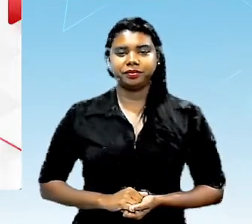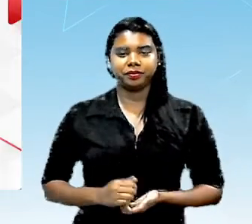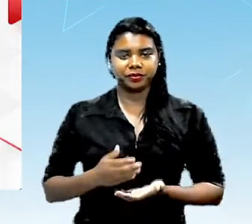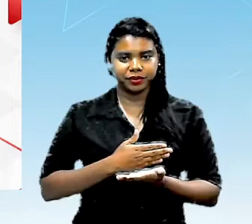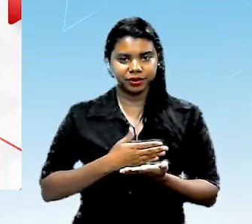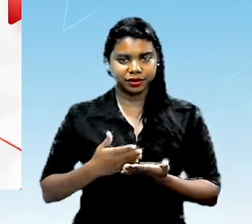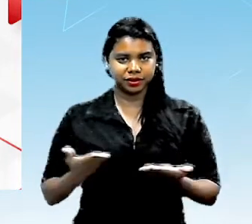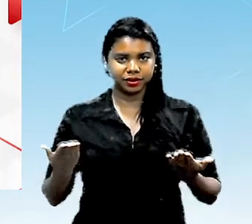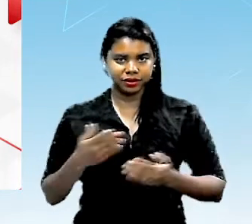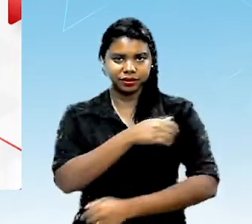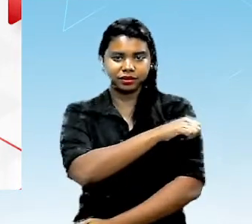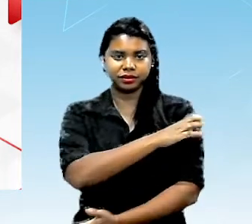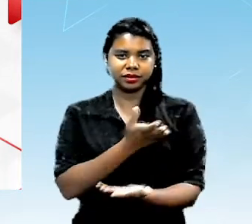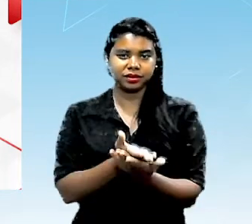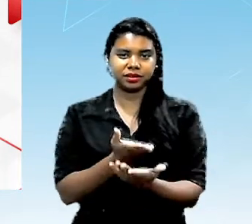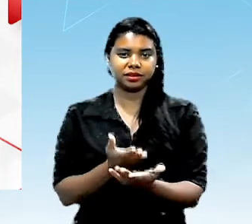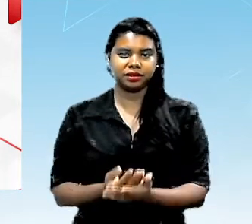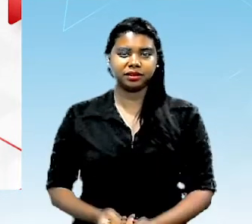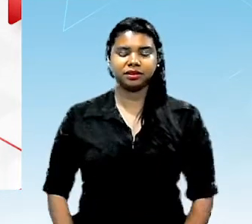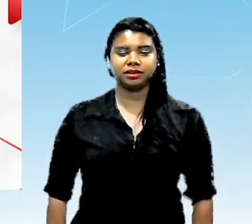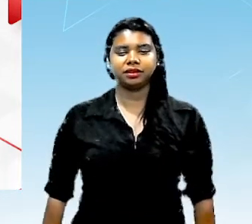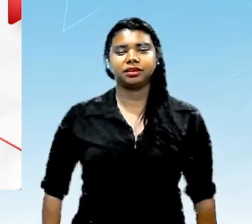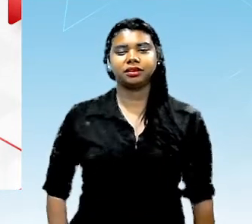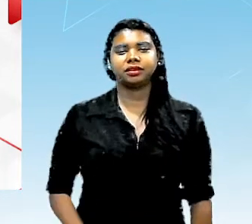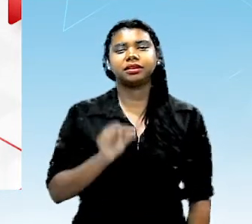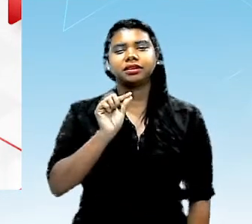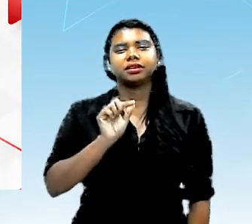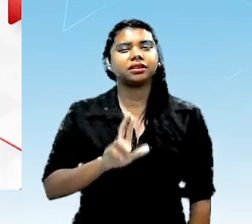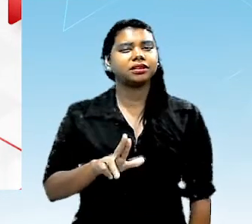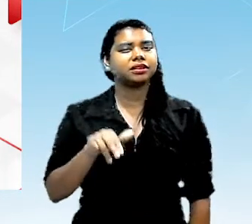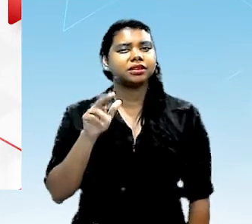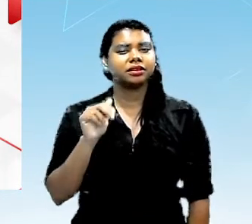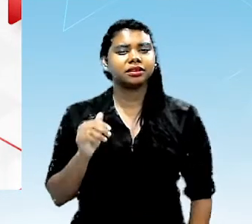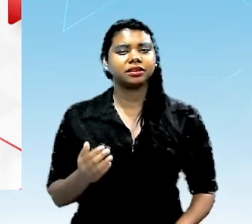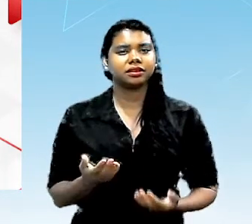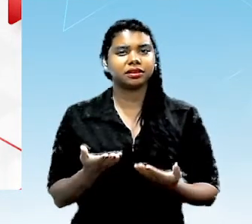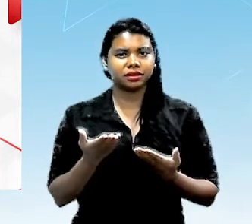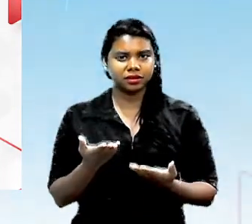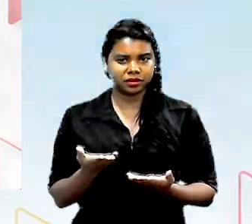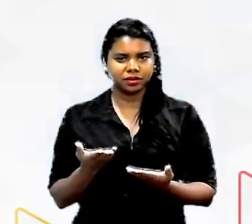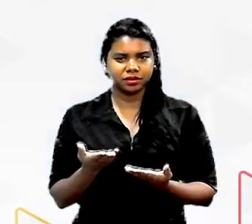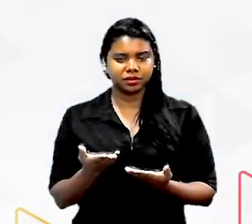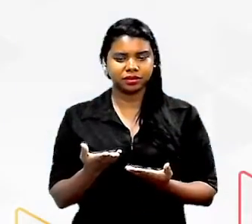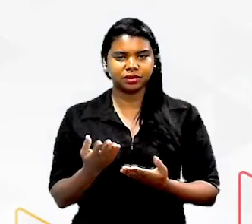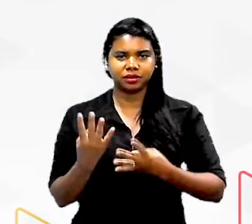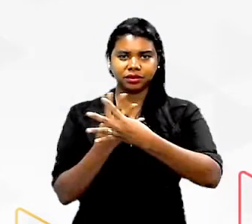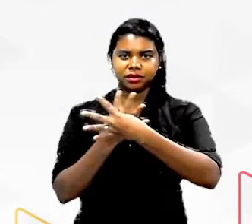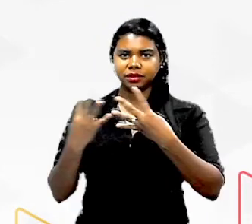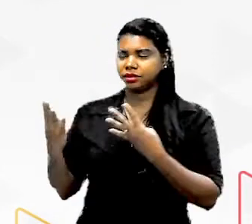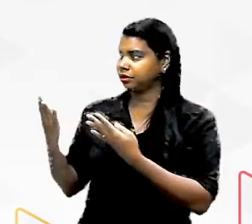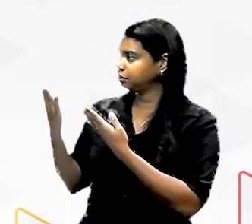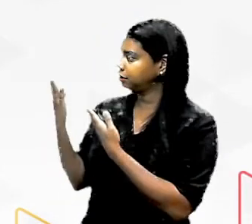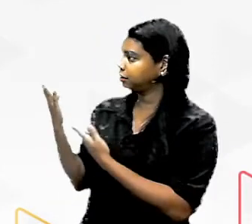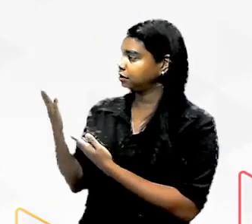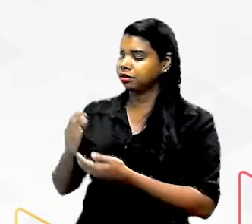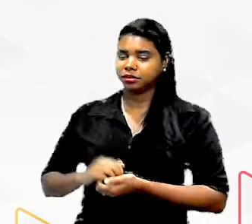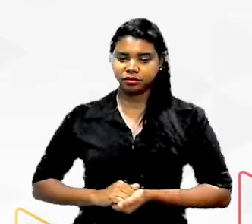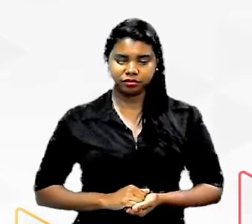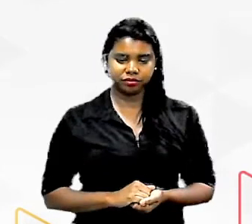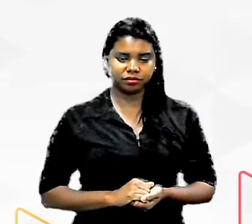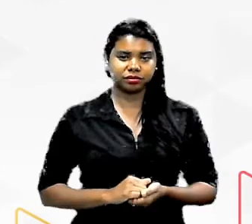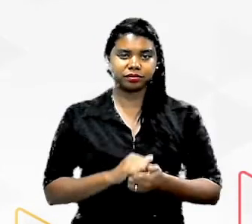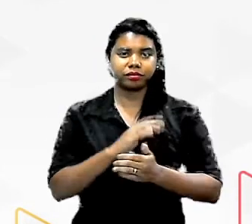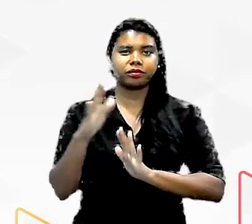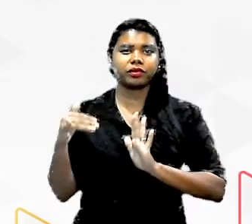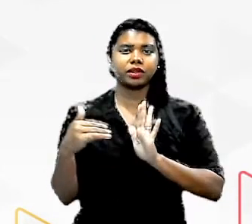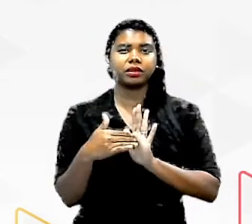ar a nossa aula, né? Quem nunca se deparou aí com uma tabelinha dessa, né? Então basicamente todos